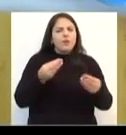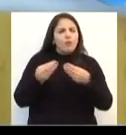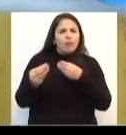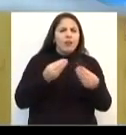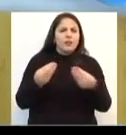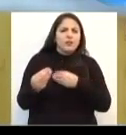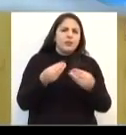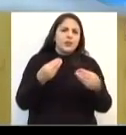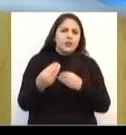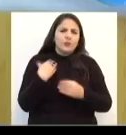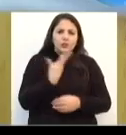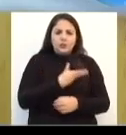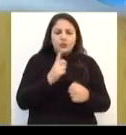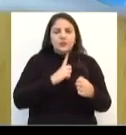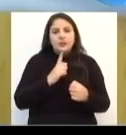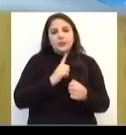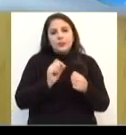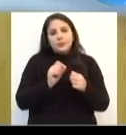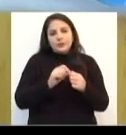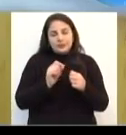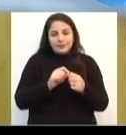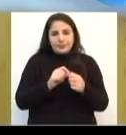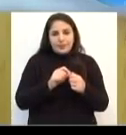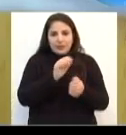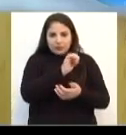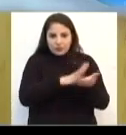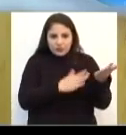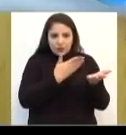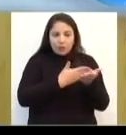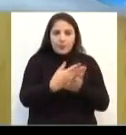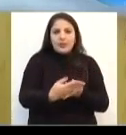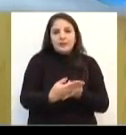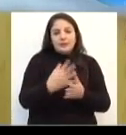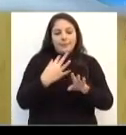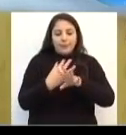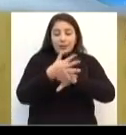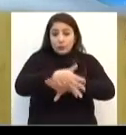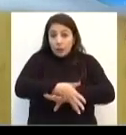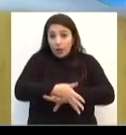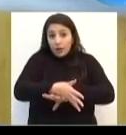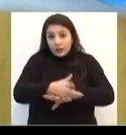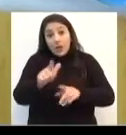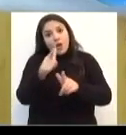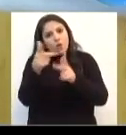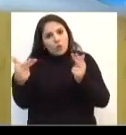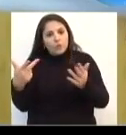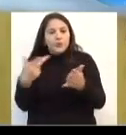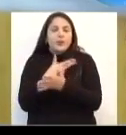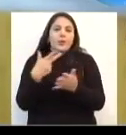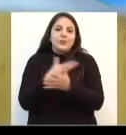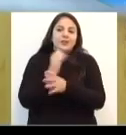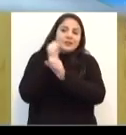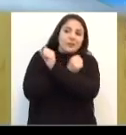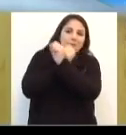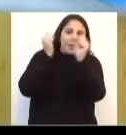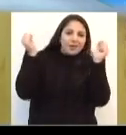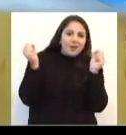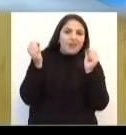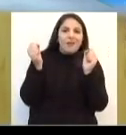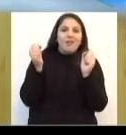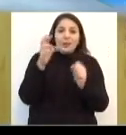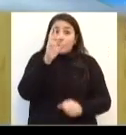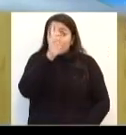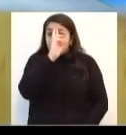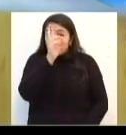flexíveis. A gente tem atividades que iniciam de madrugada, outras que acontecem de manhã cedo, ao meio-dia, ao longo de todo o dia,